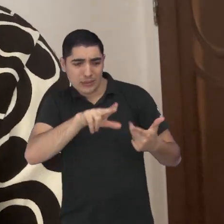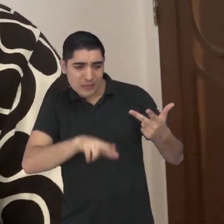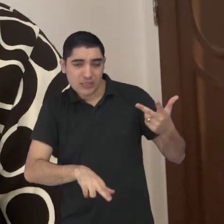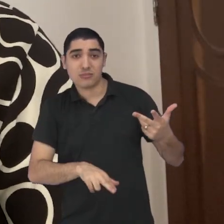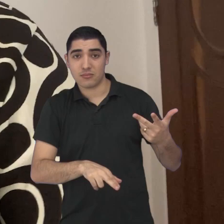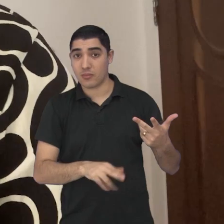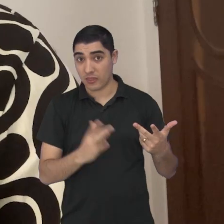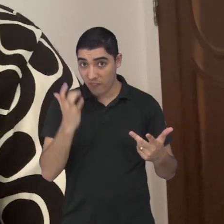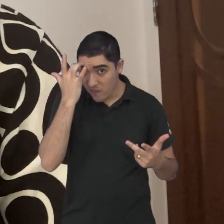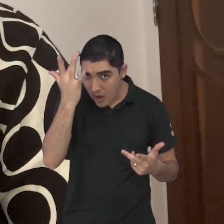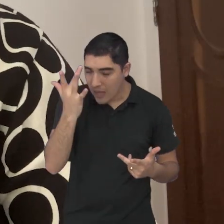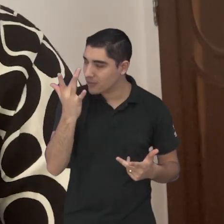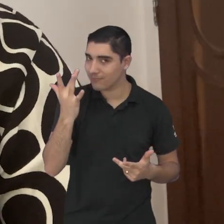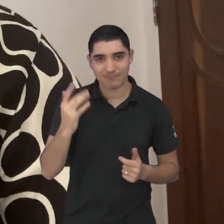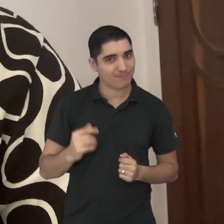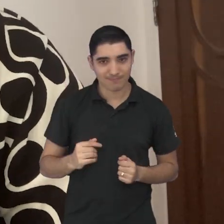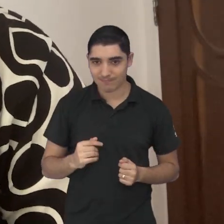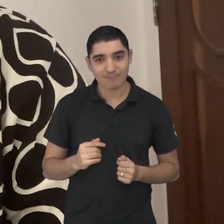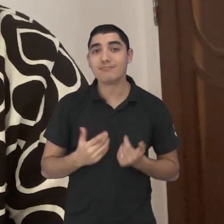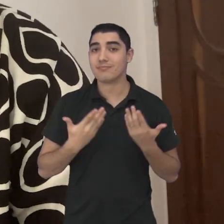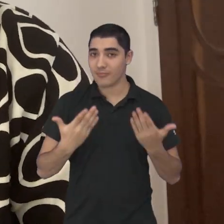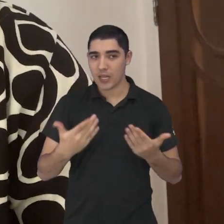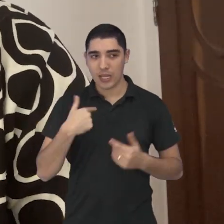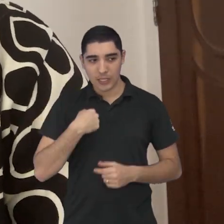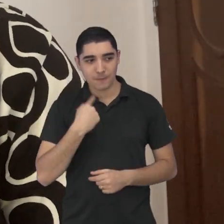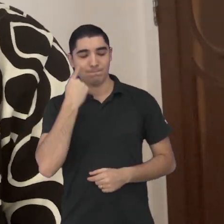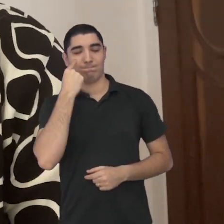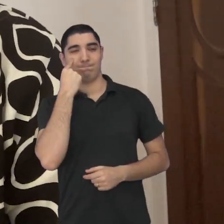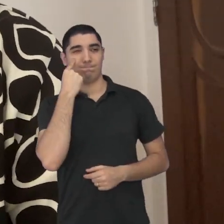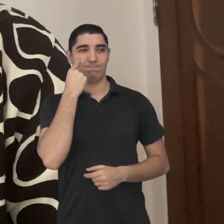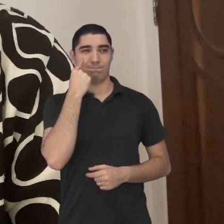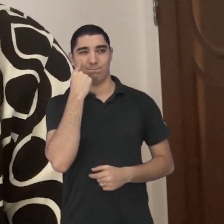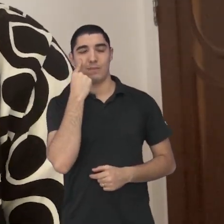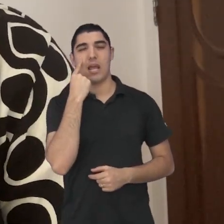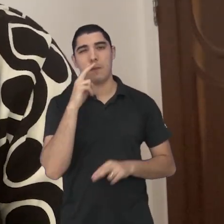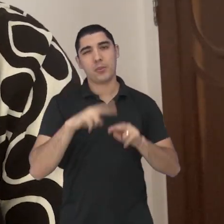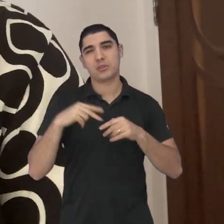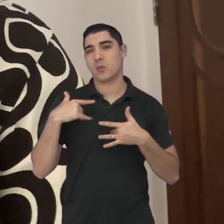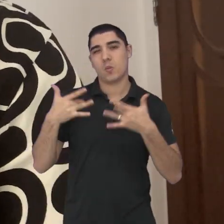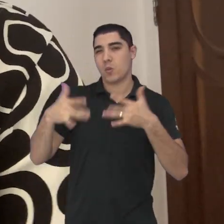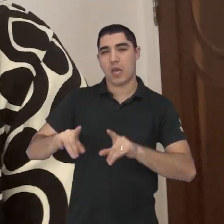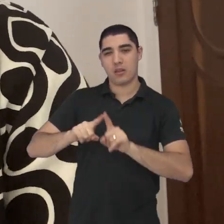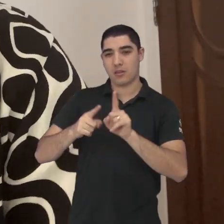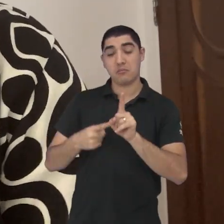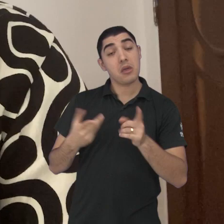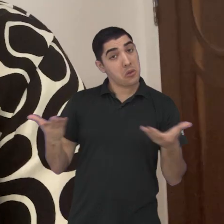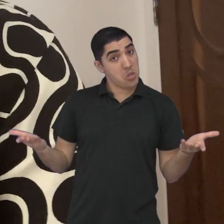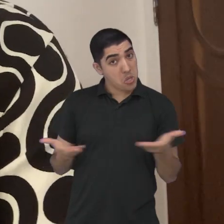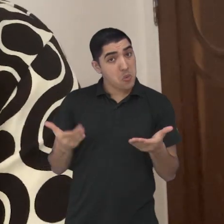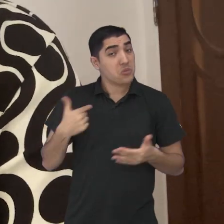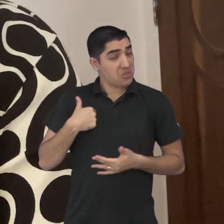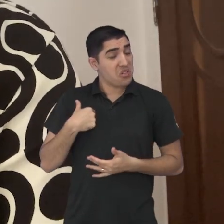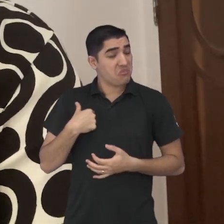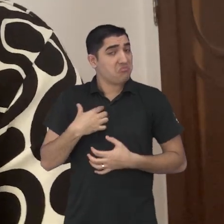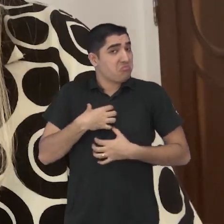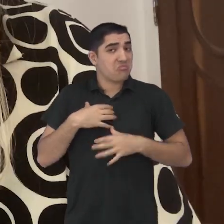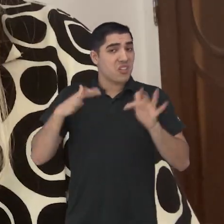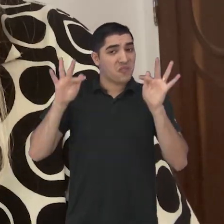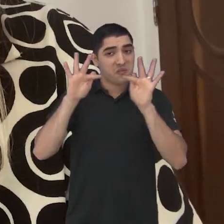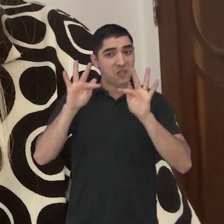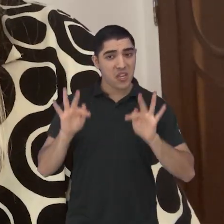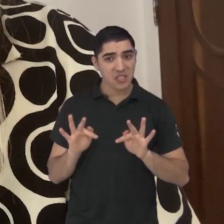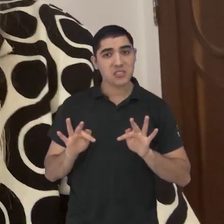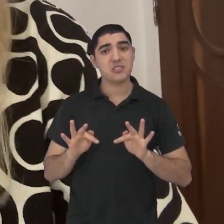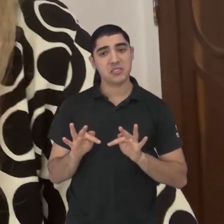estudem, trabalhem, uma série de coisas. Não é fácil, isso para mim é também um balizador da minha decisão.